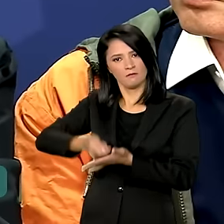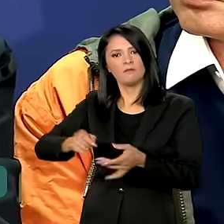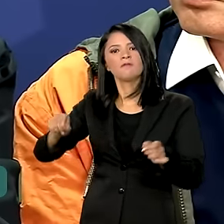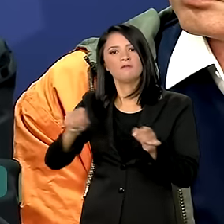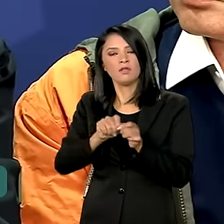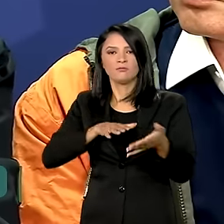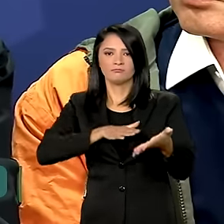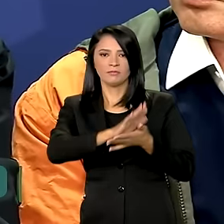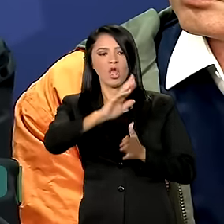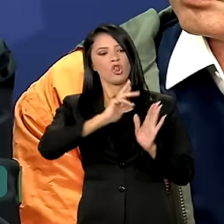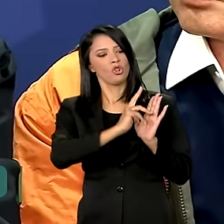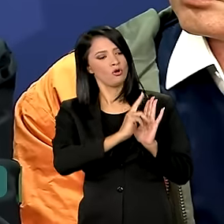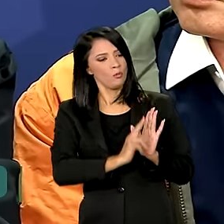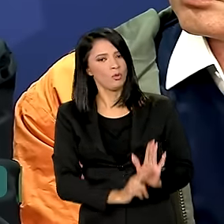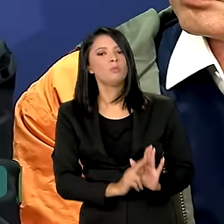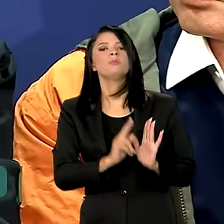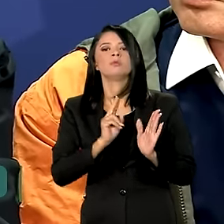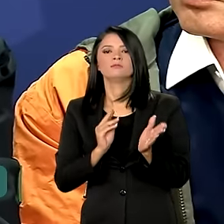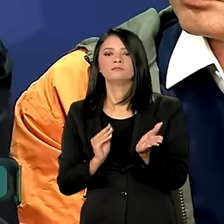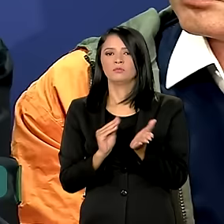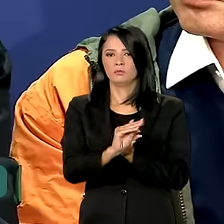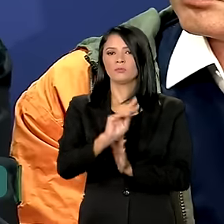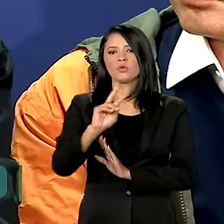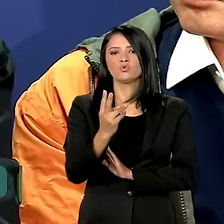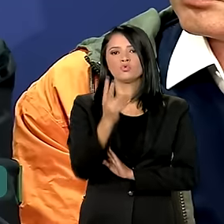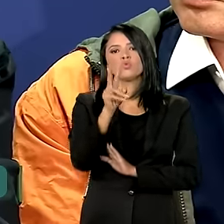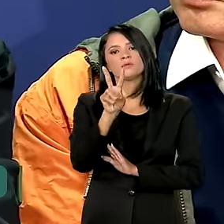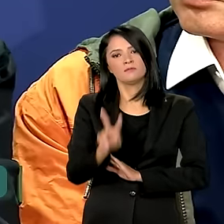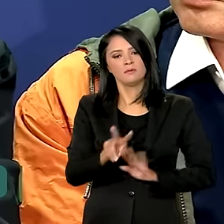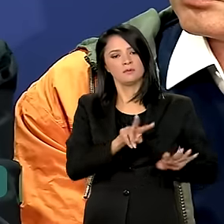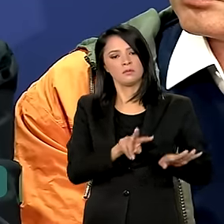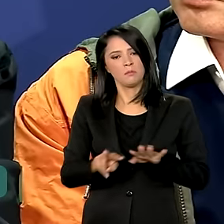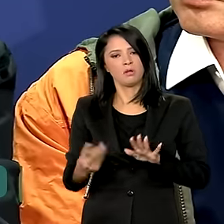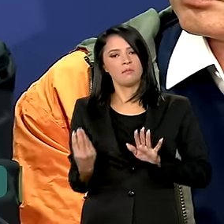publicada duas vezes por semana.